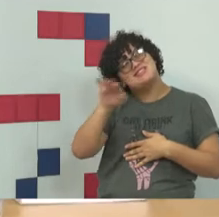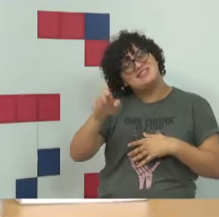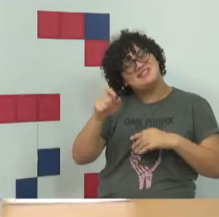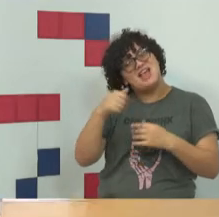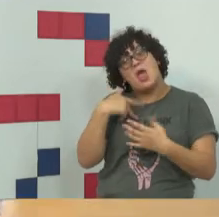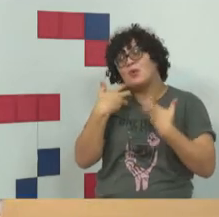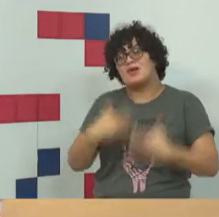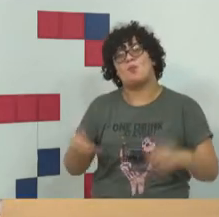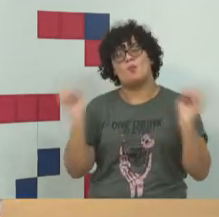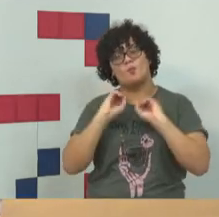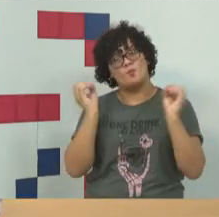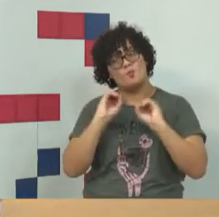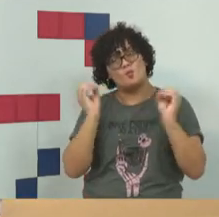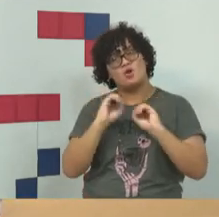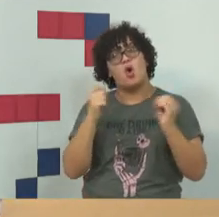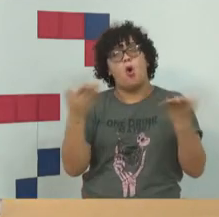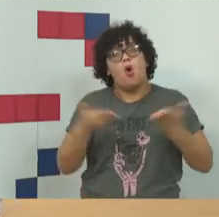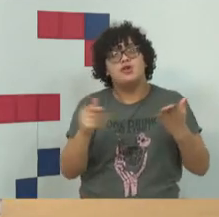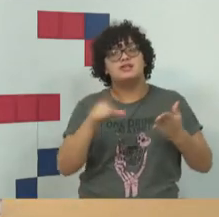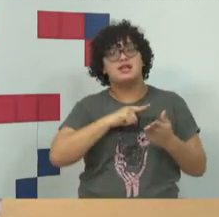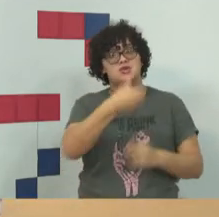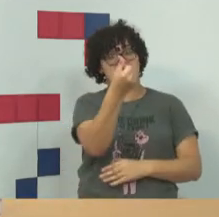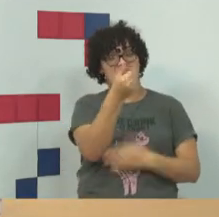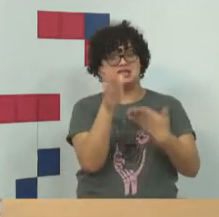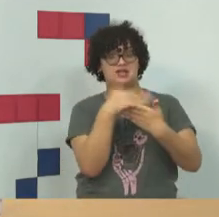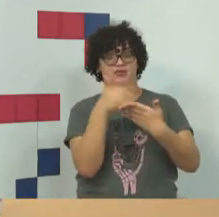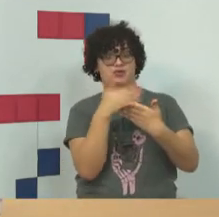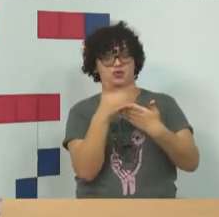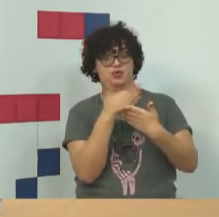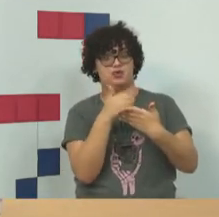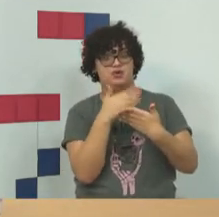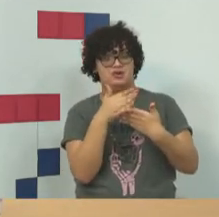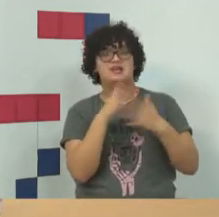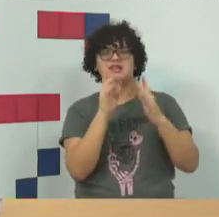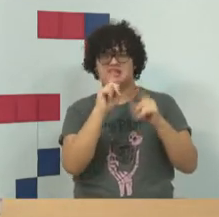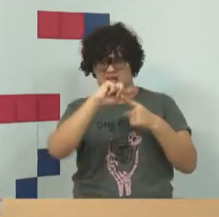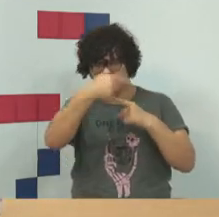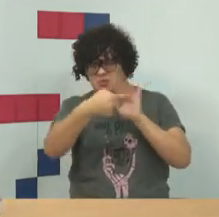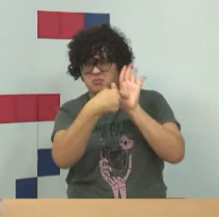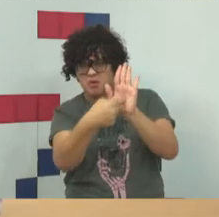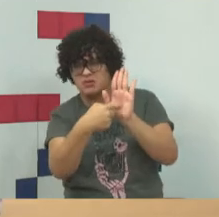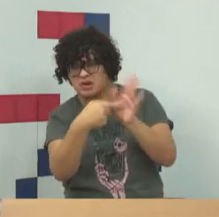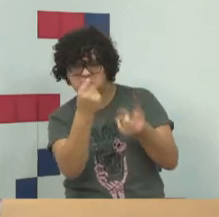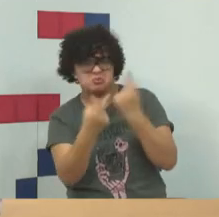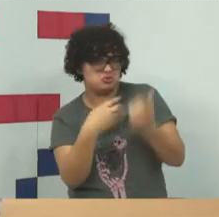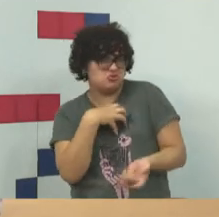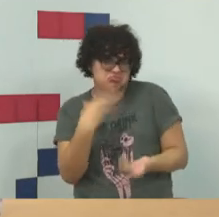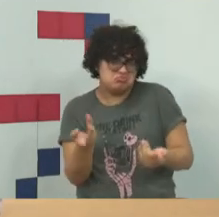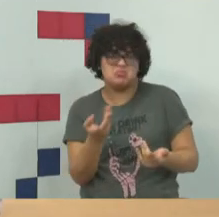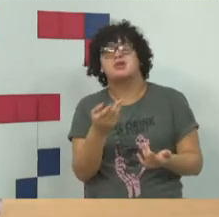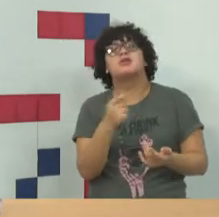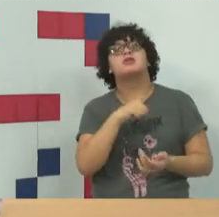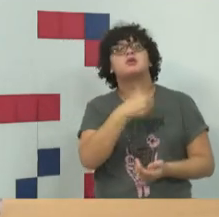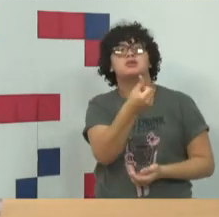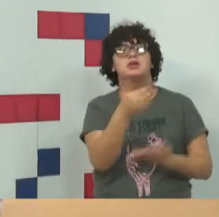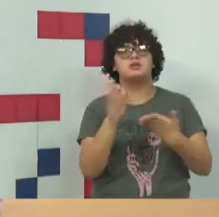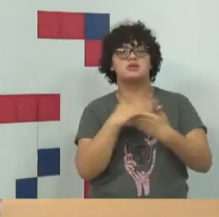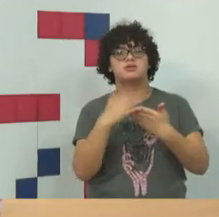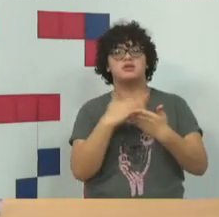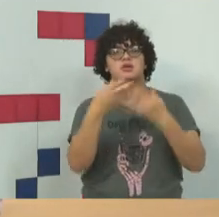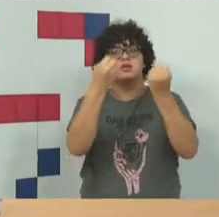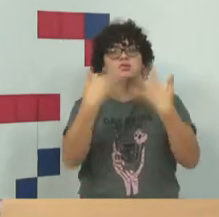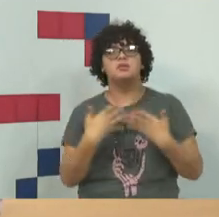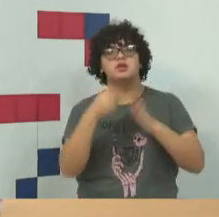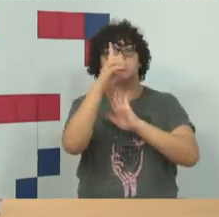agradecer. Hoje eu tenho muitos livros, hoje eu tenho seis livros, depois a gente pode mostrar de algum modo, eu tenho seis livros só de